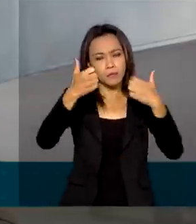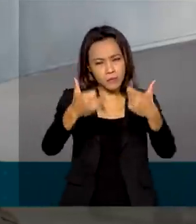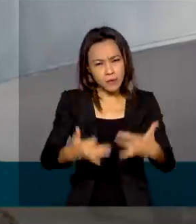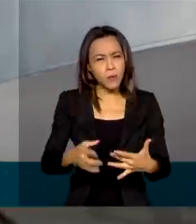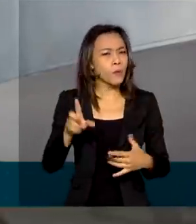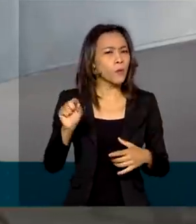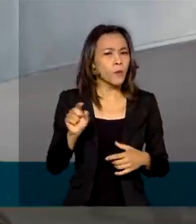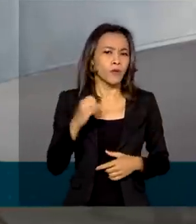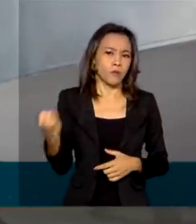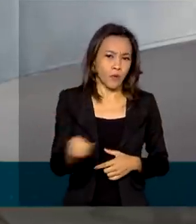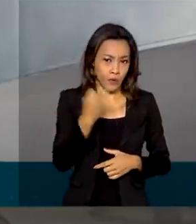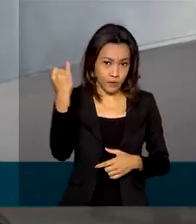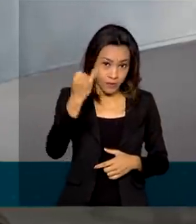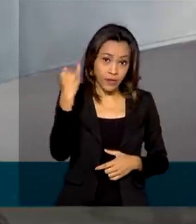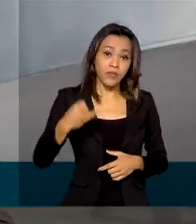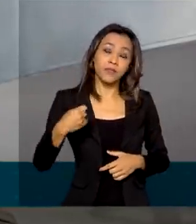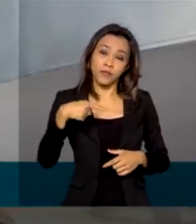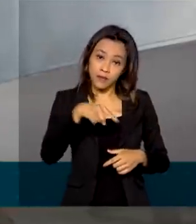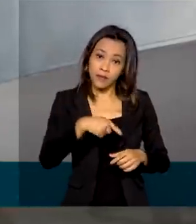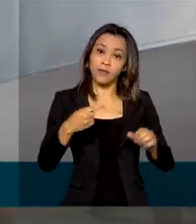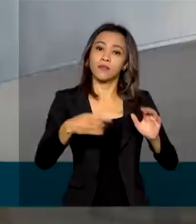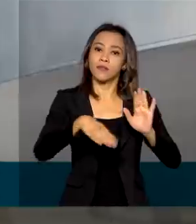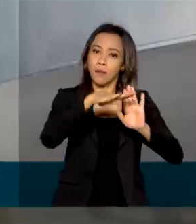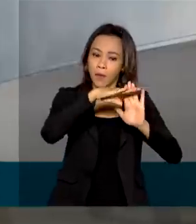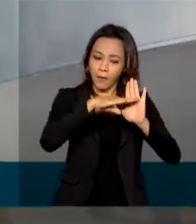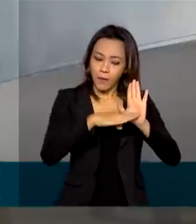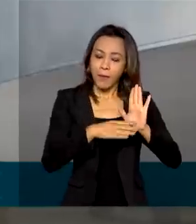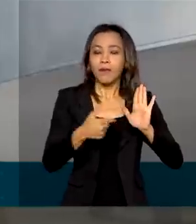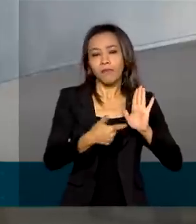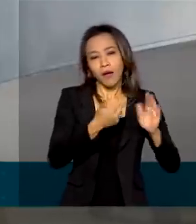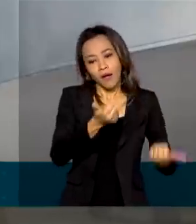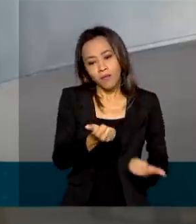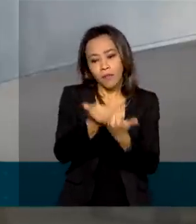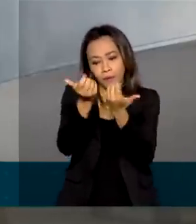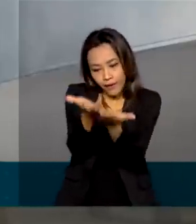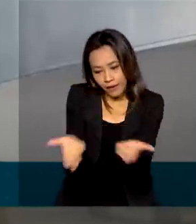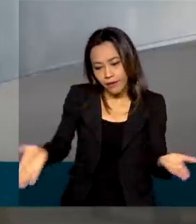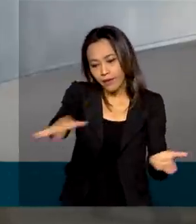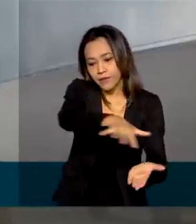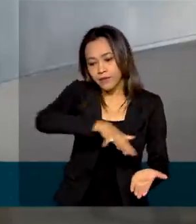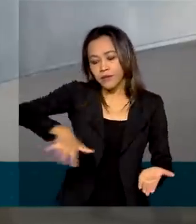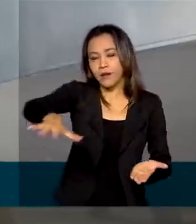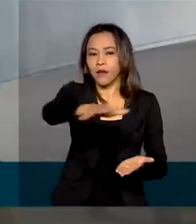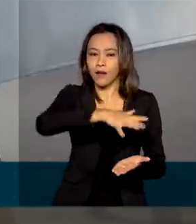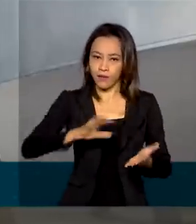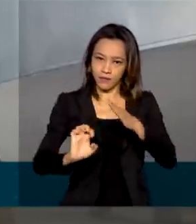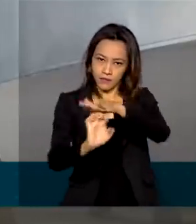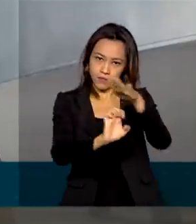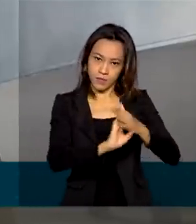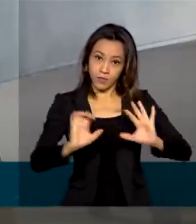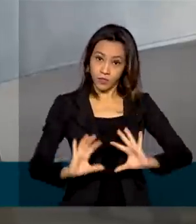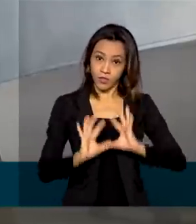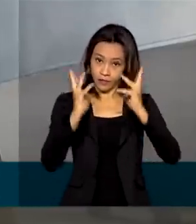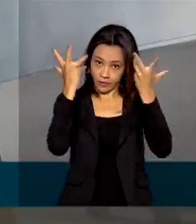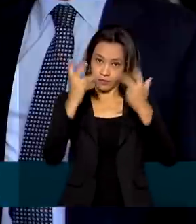importância dessas medidas para esse setor que foi tão afetado pela pandemia da Covid-19. Vamos ver.